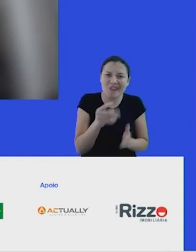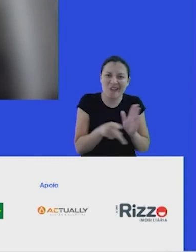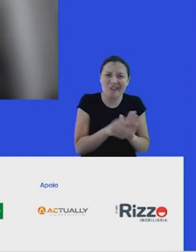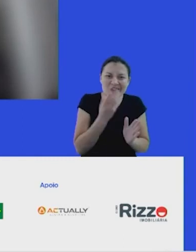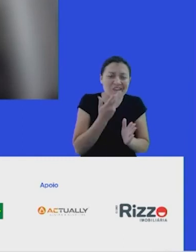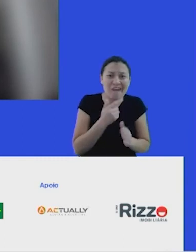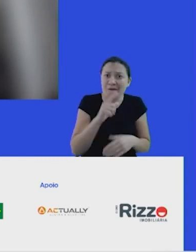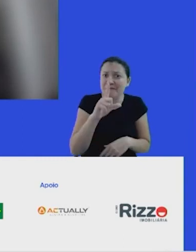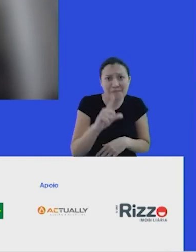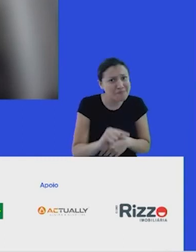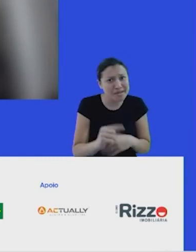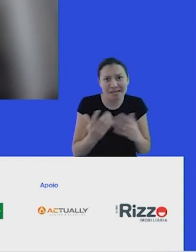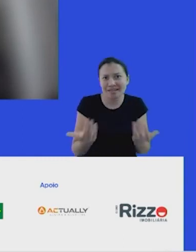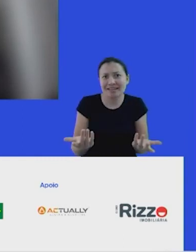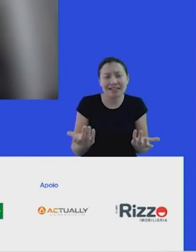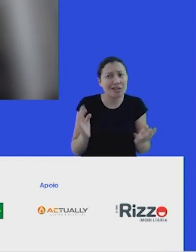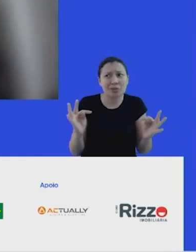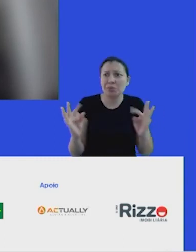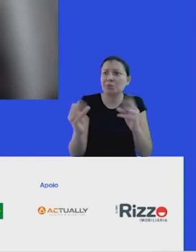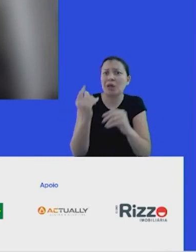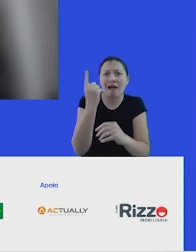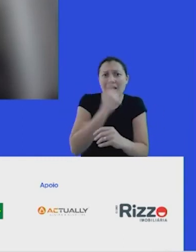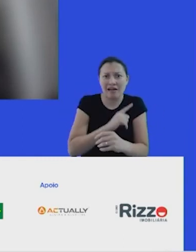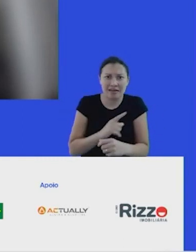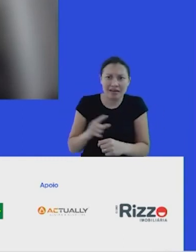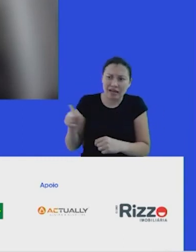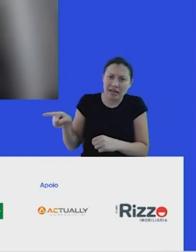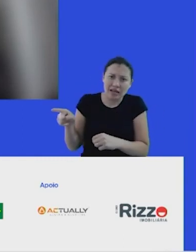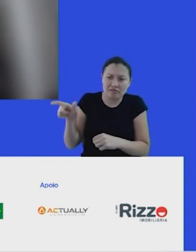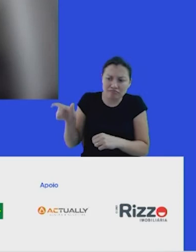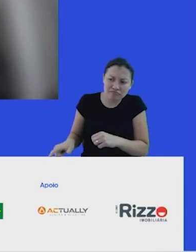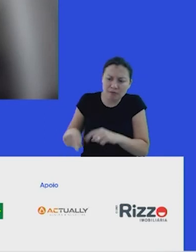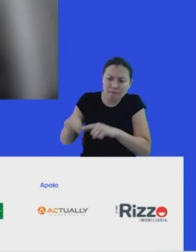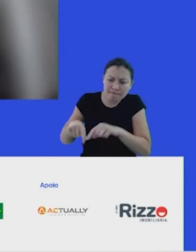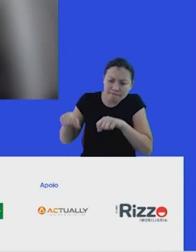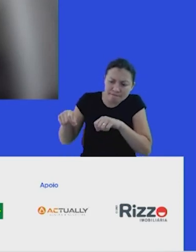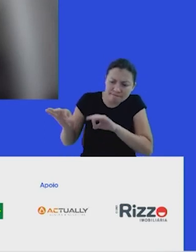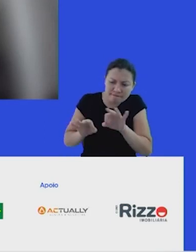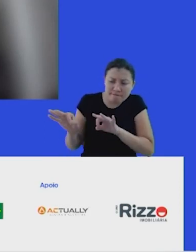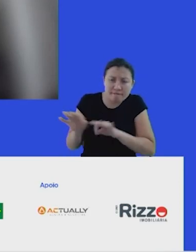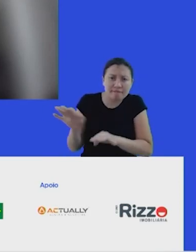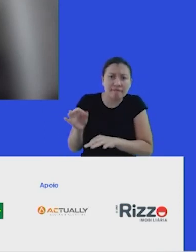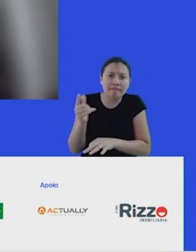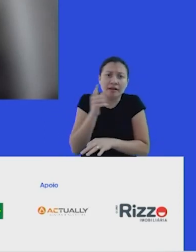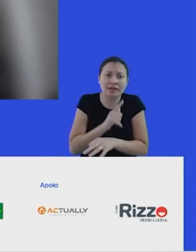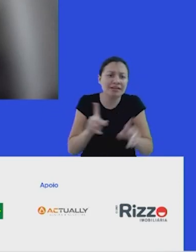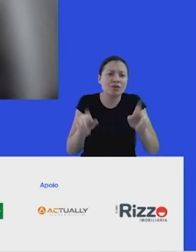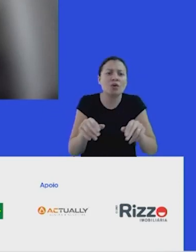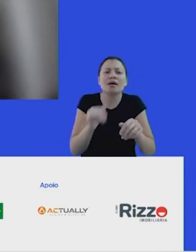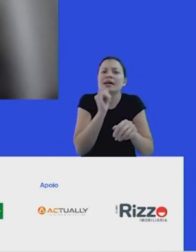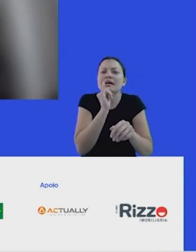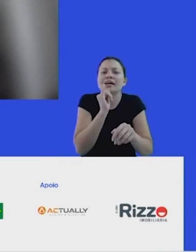assim, todo mundo ganha, desde o produtor, mas a conta precisa ser bem feita. Você falou com terreno. Espera, cadê a